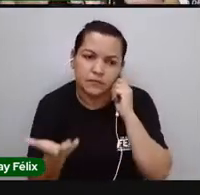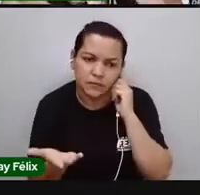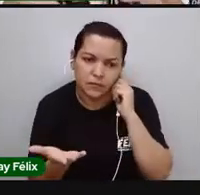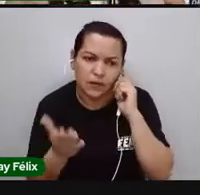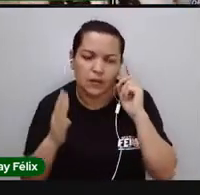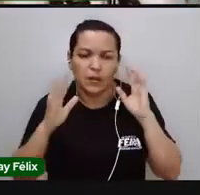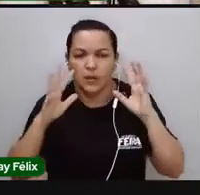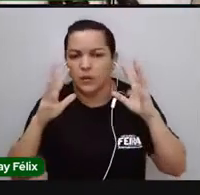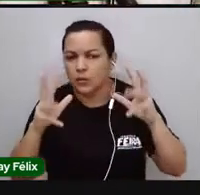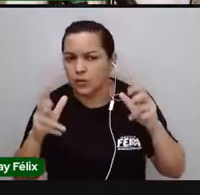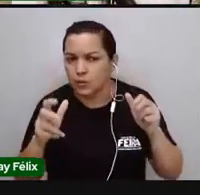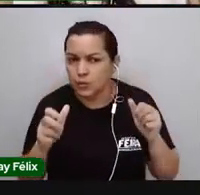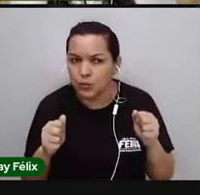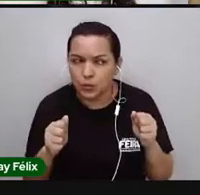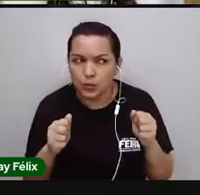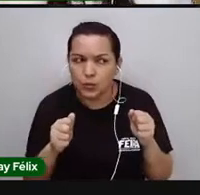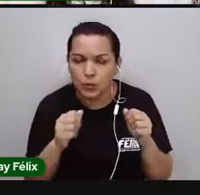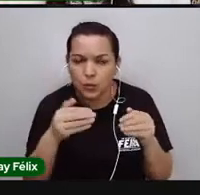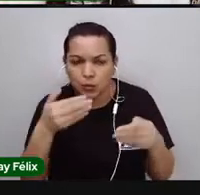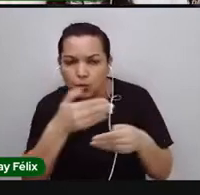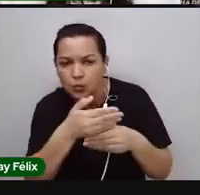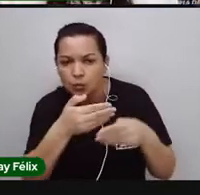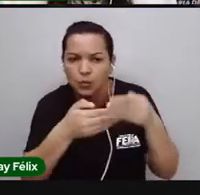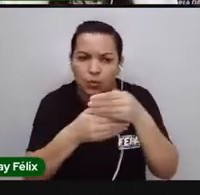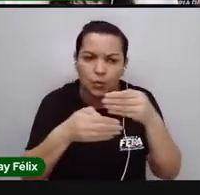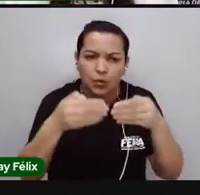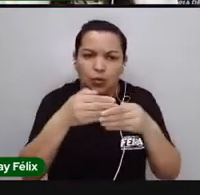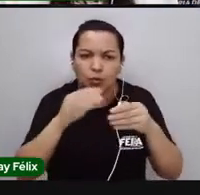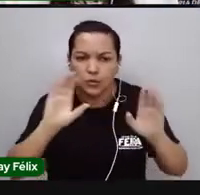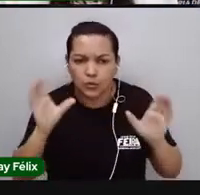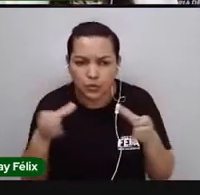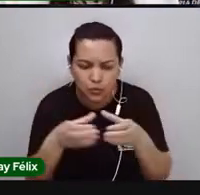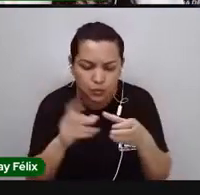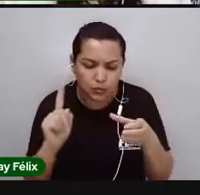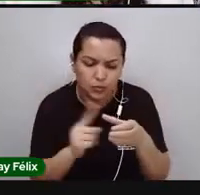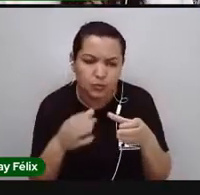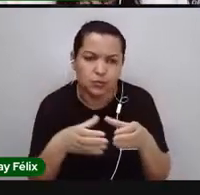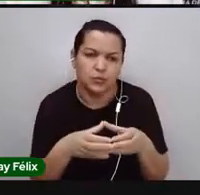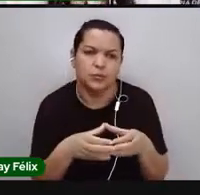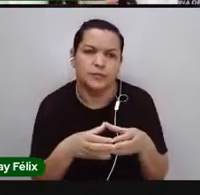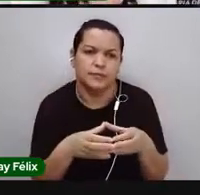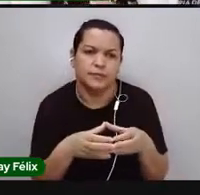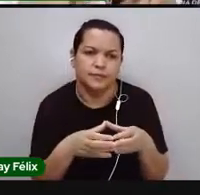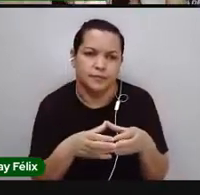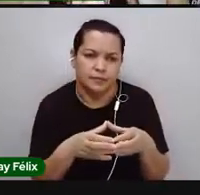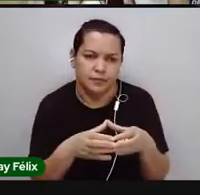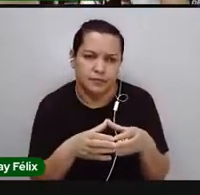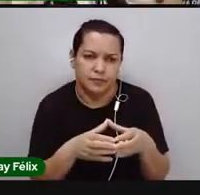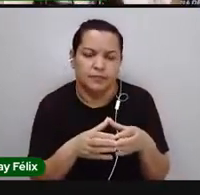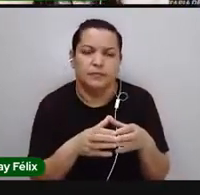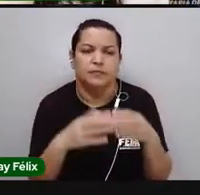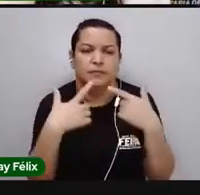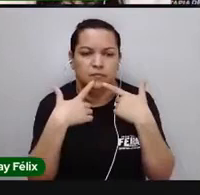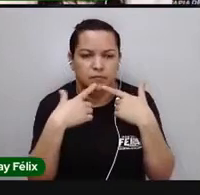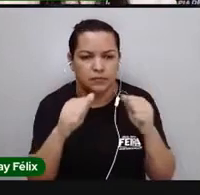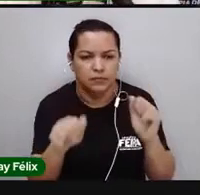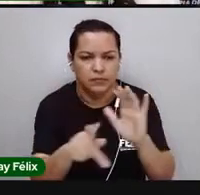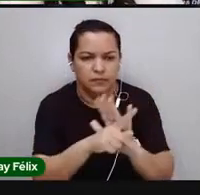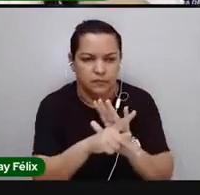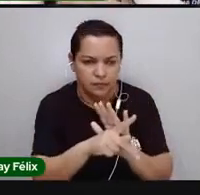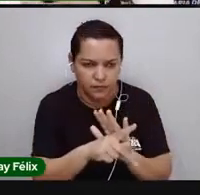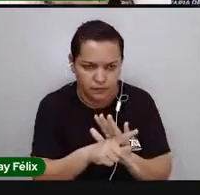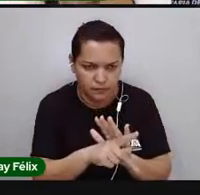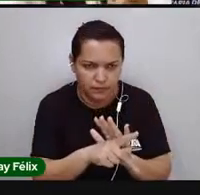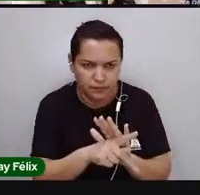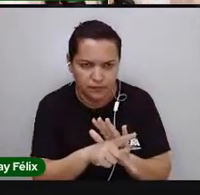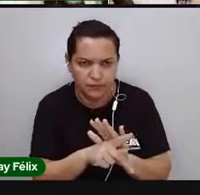isso é uma construção coletiva e que vai ter uma linguagem própria e que